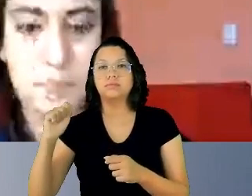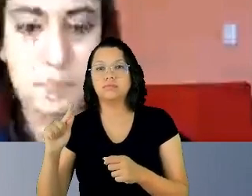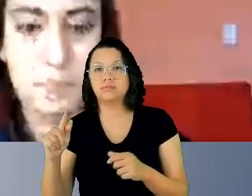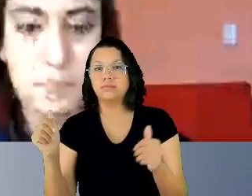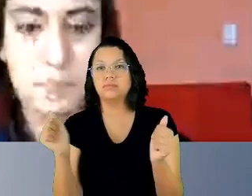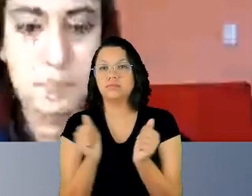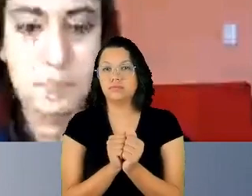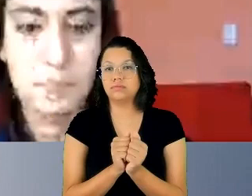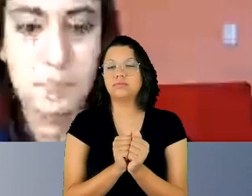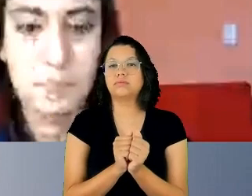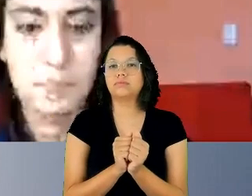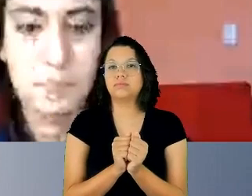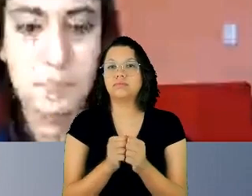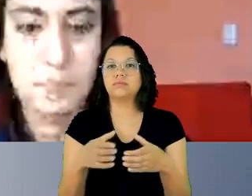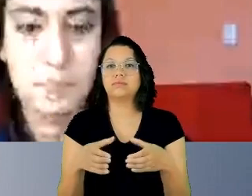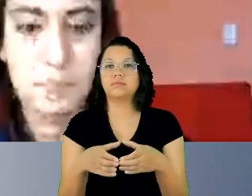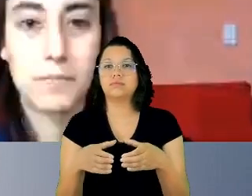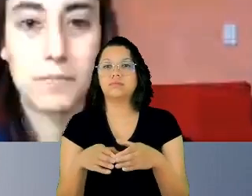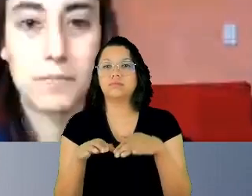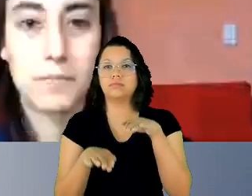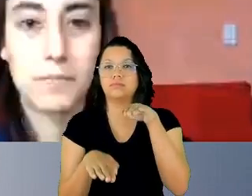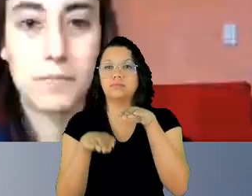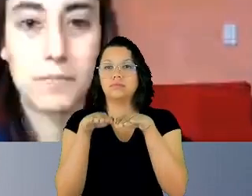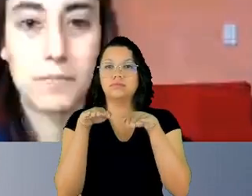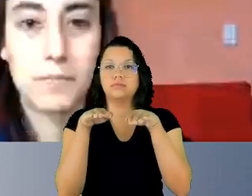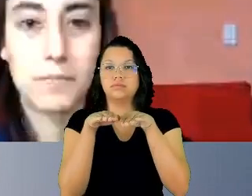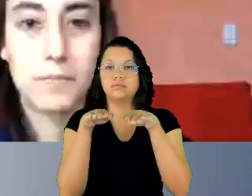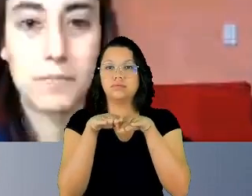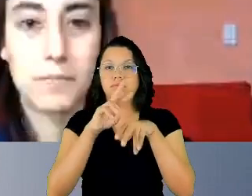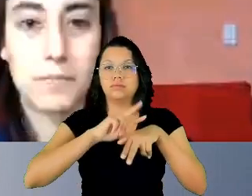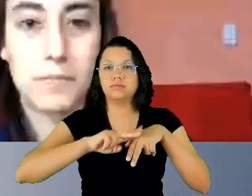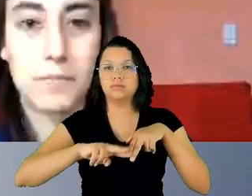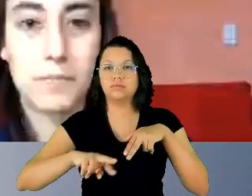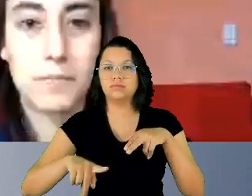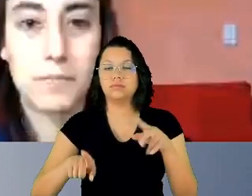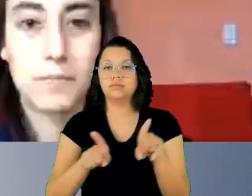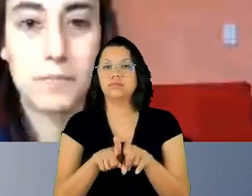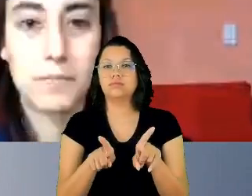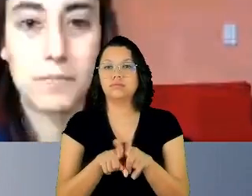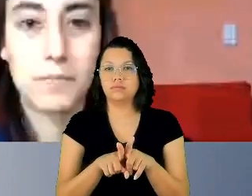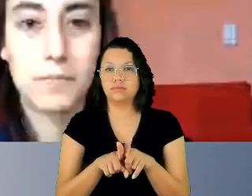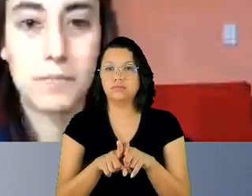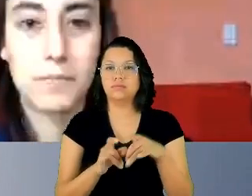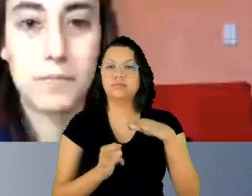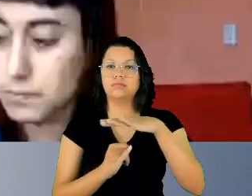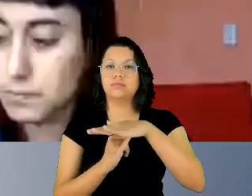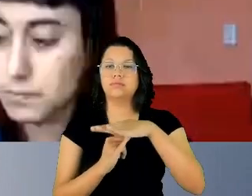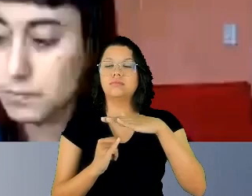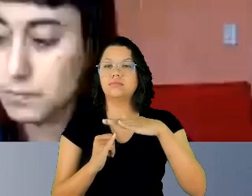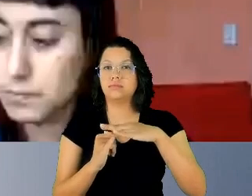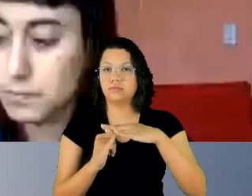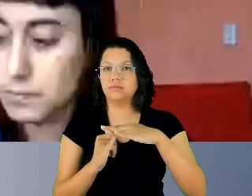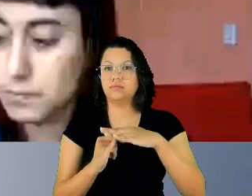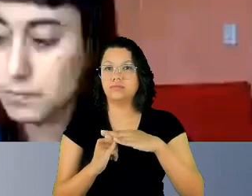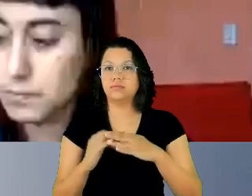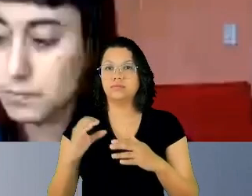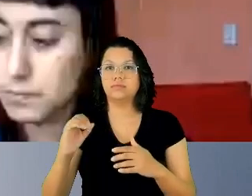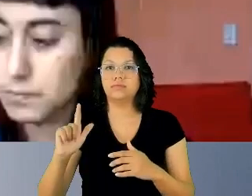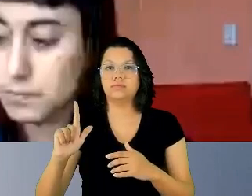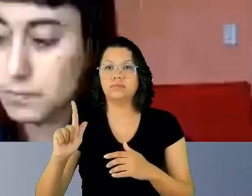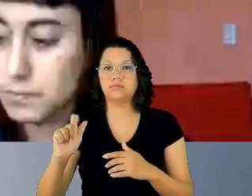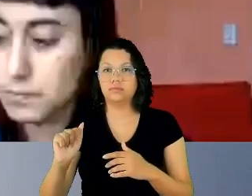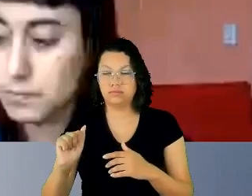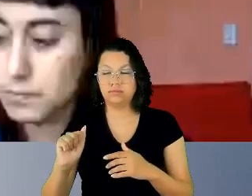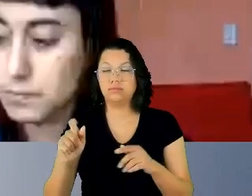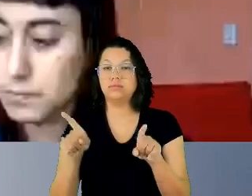conjunto com a Comissão de Equidade de Gênero e também com a SINQOLGA e em apoio da